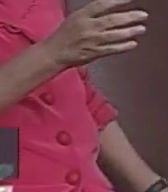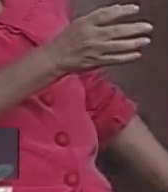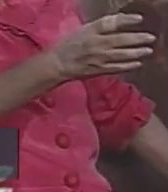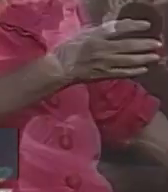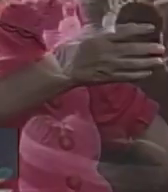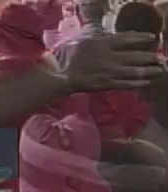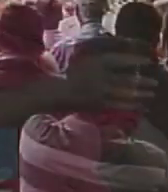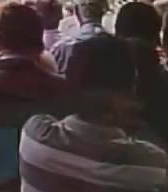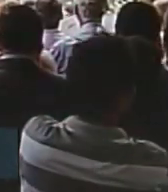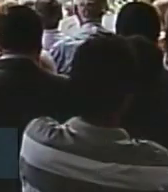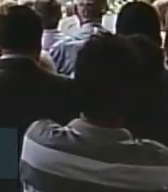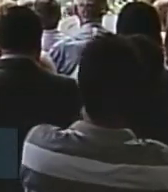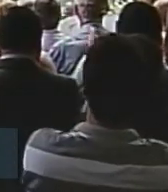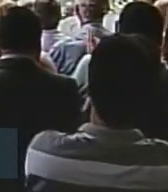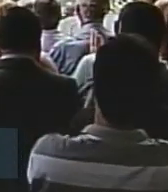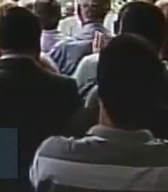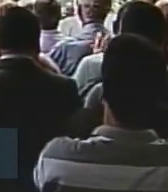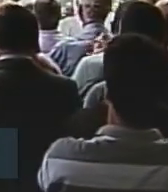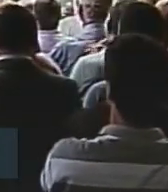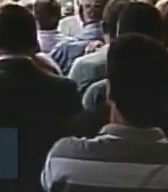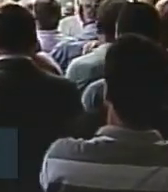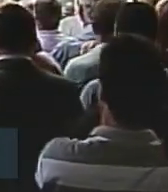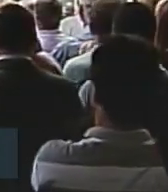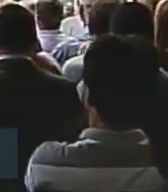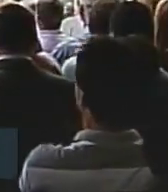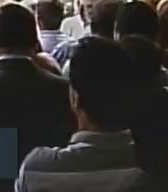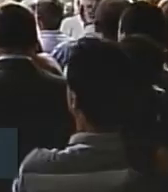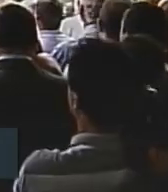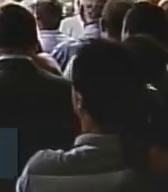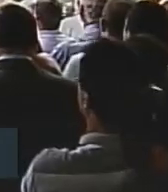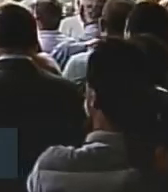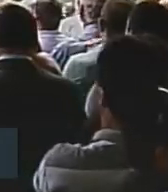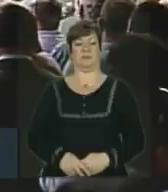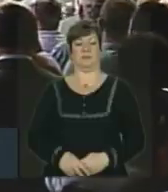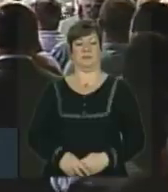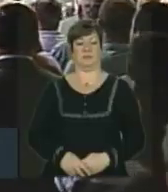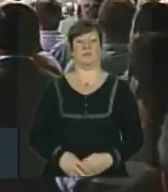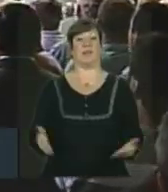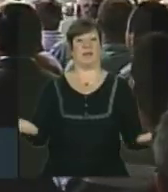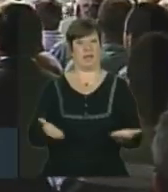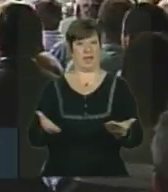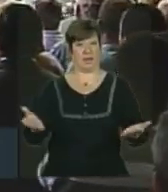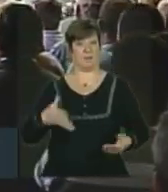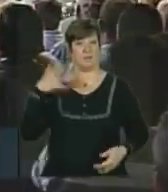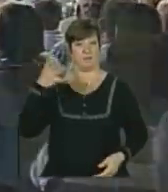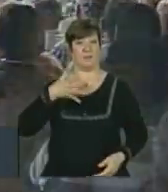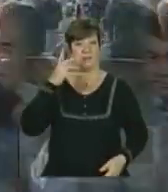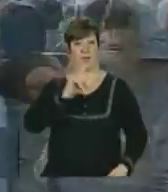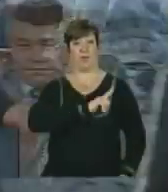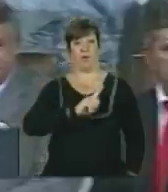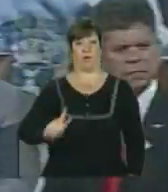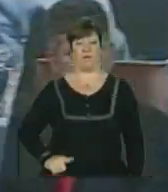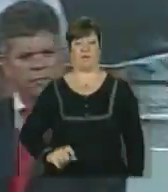Ouviremos agora as palavras do governador do Estado do Rio de Janeiro, senhor Sérgio Cabral.